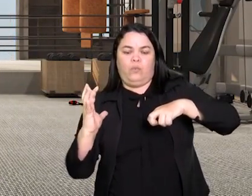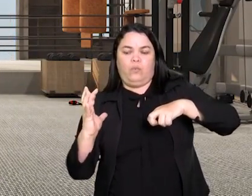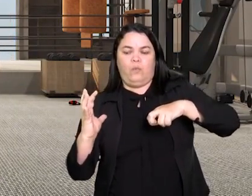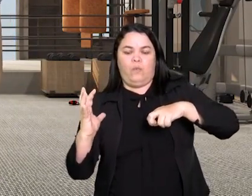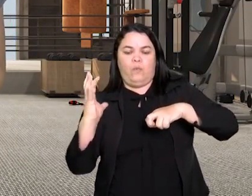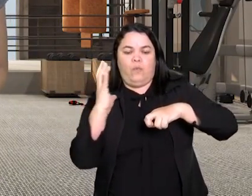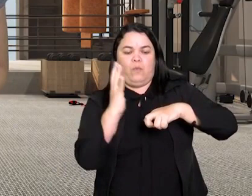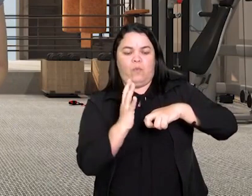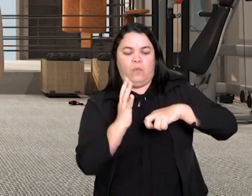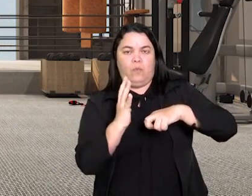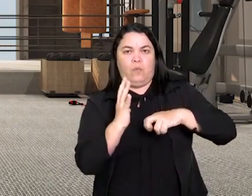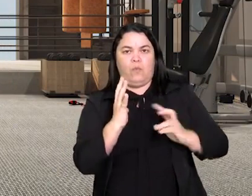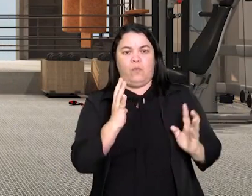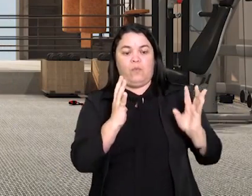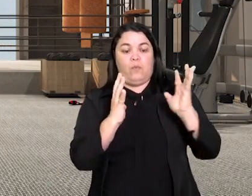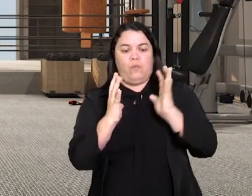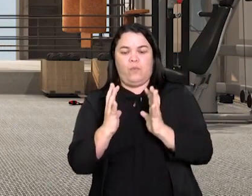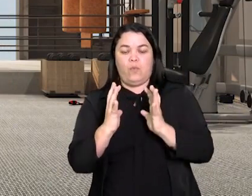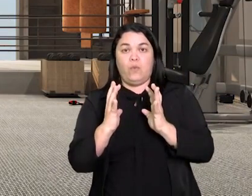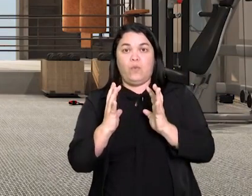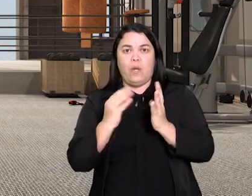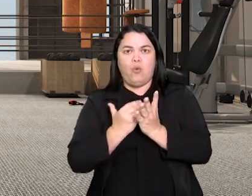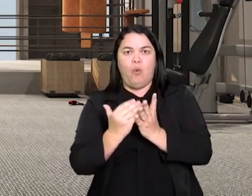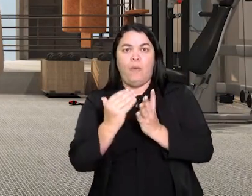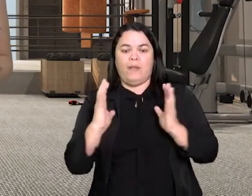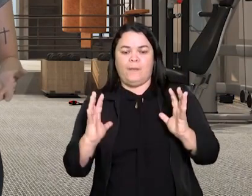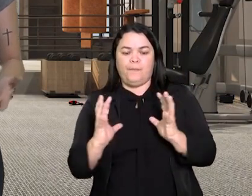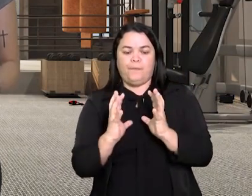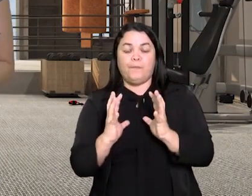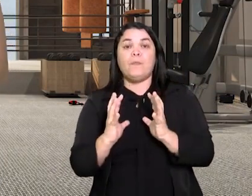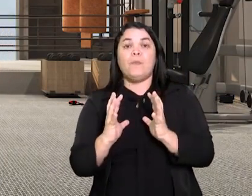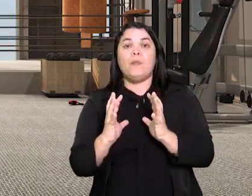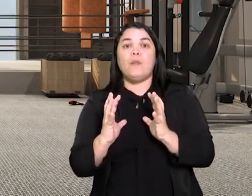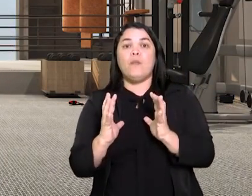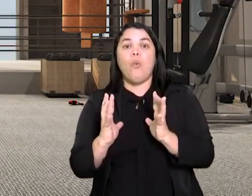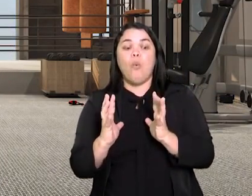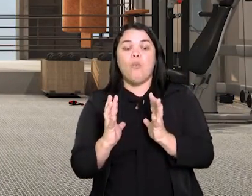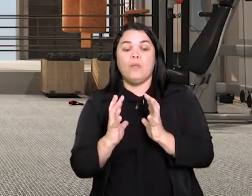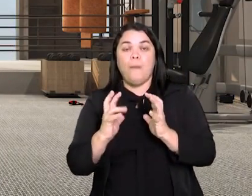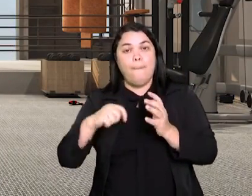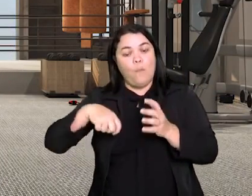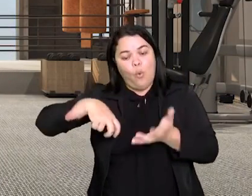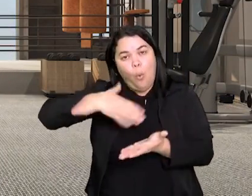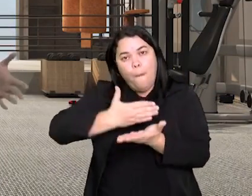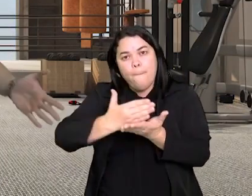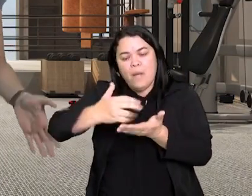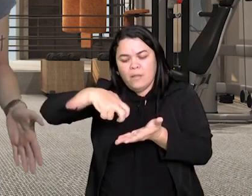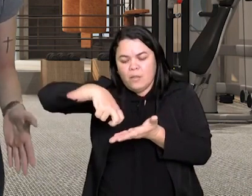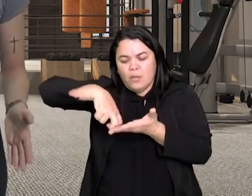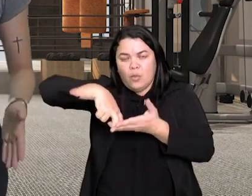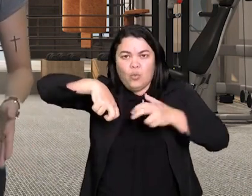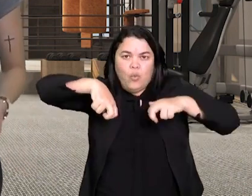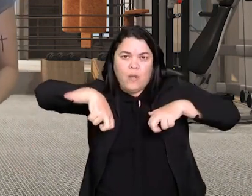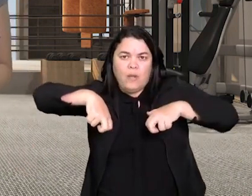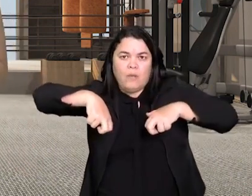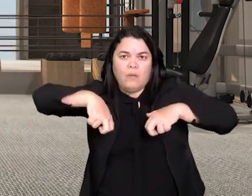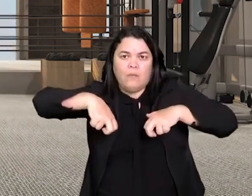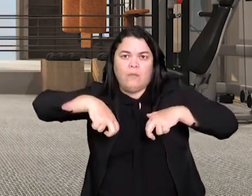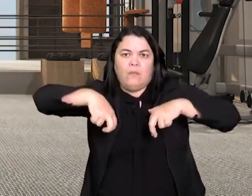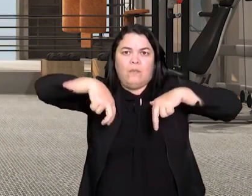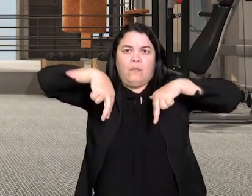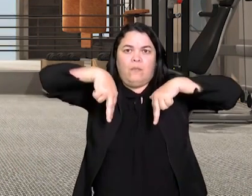guerreiros da tribo anfitriã e começam os combates. Esses combates começam de joelhos e podem ficar em pé também.